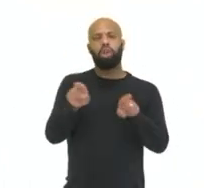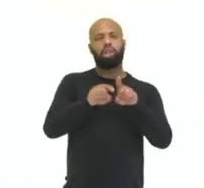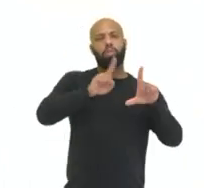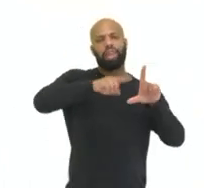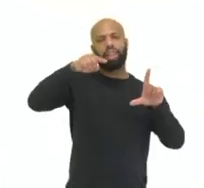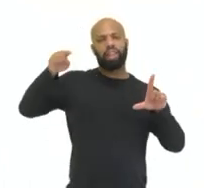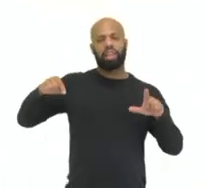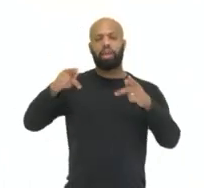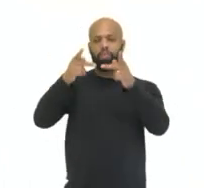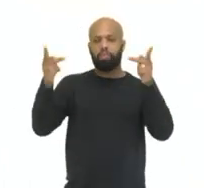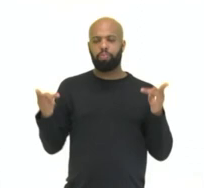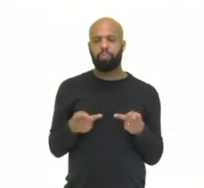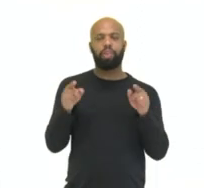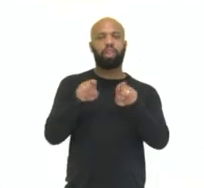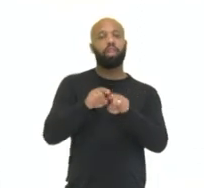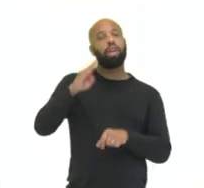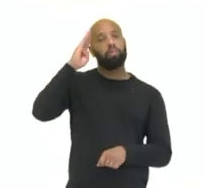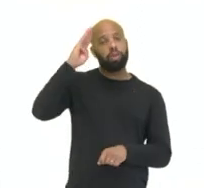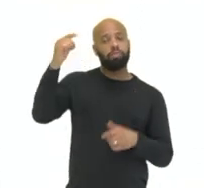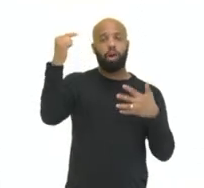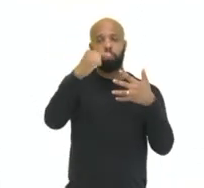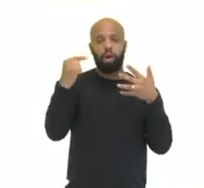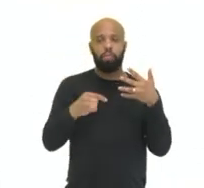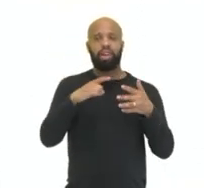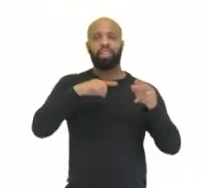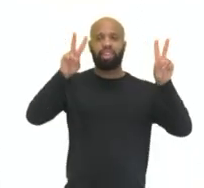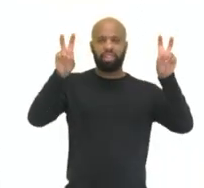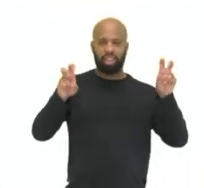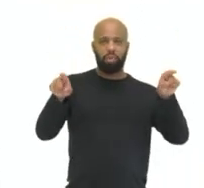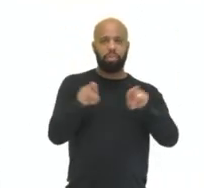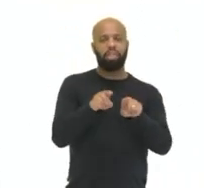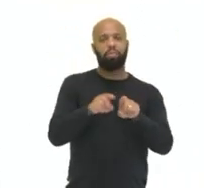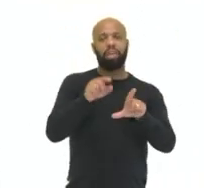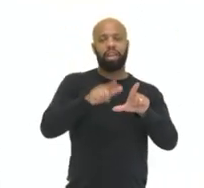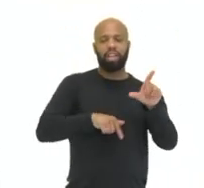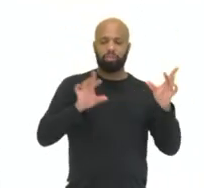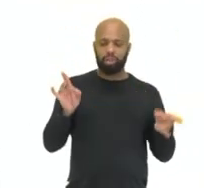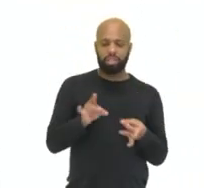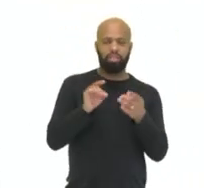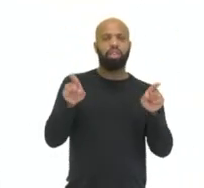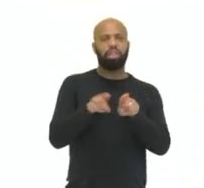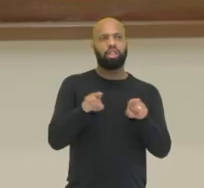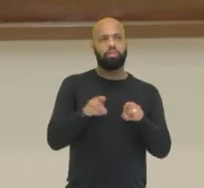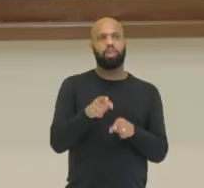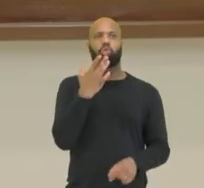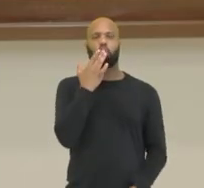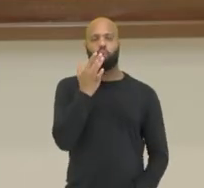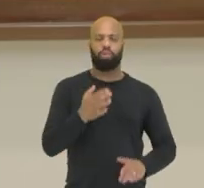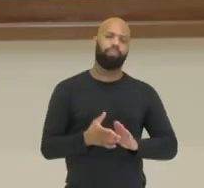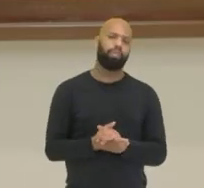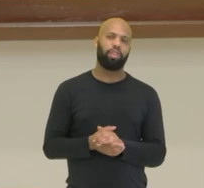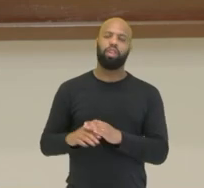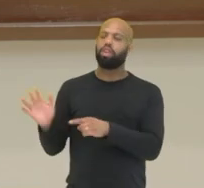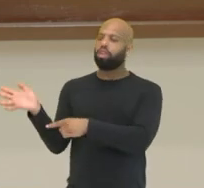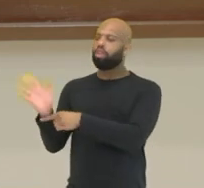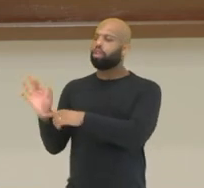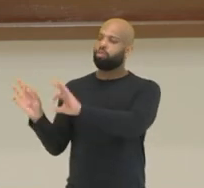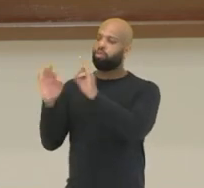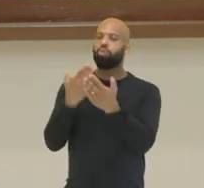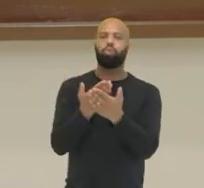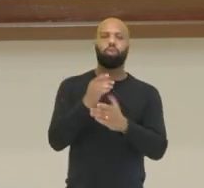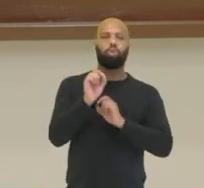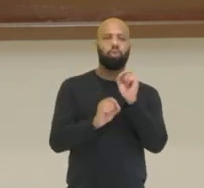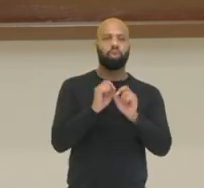principais elementos que esses gráficos contêm são título, fonte, notas e cores, certo? Então nesse vídeo nós